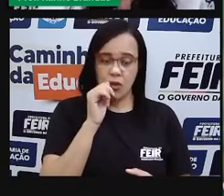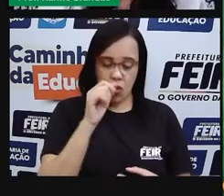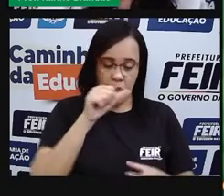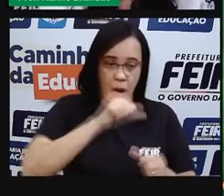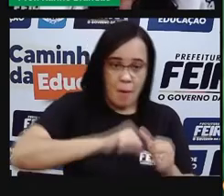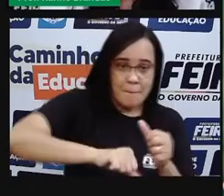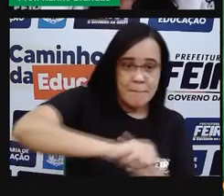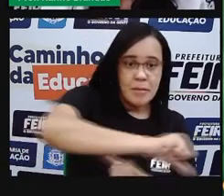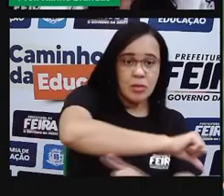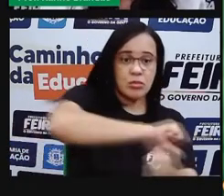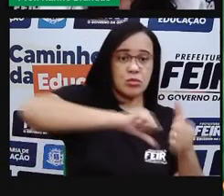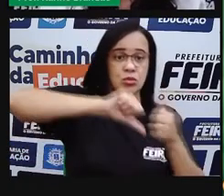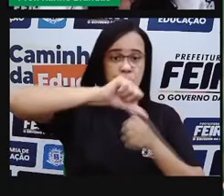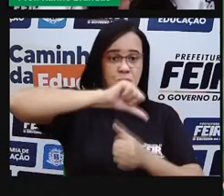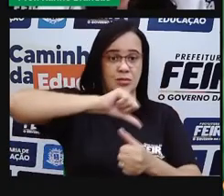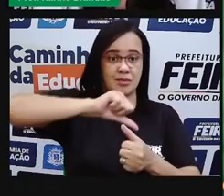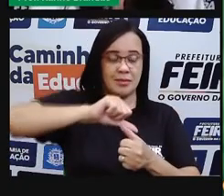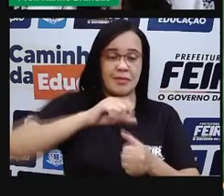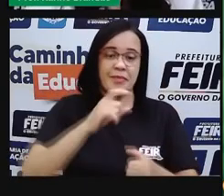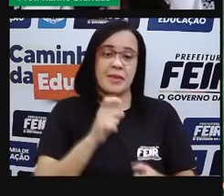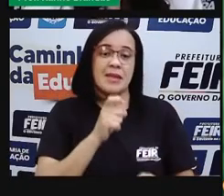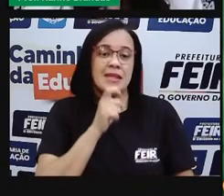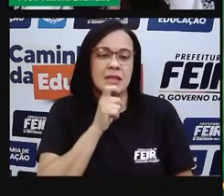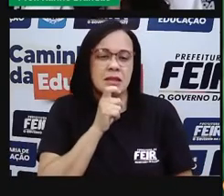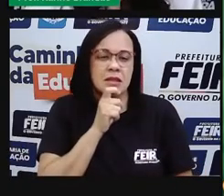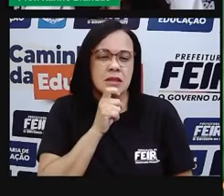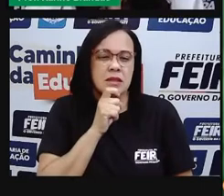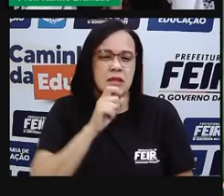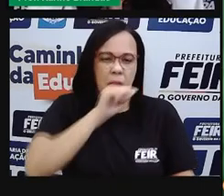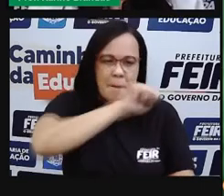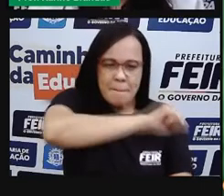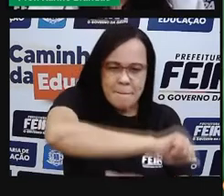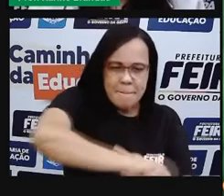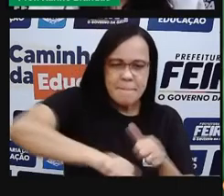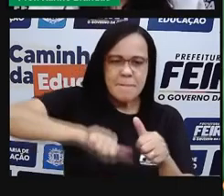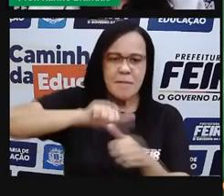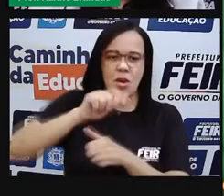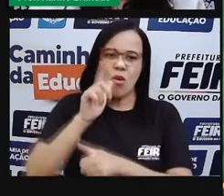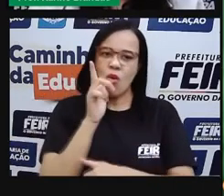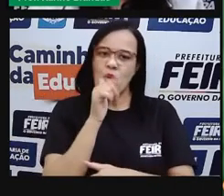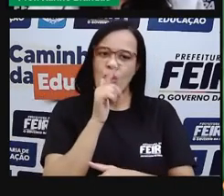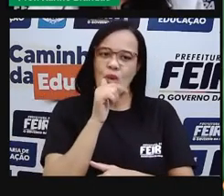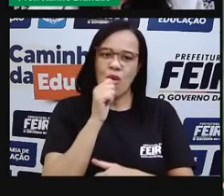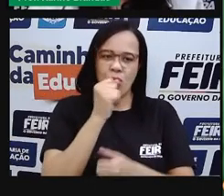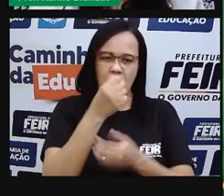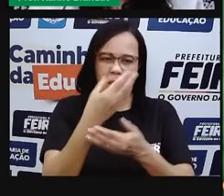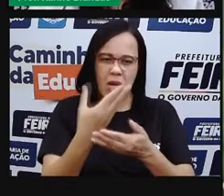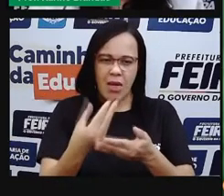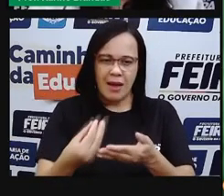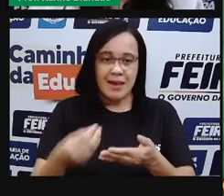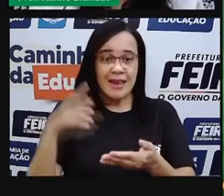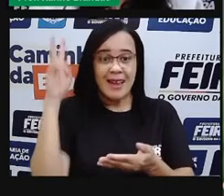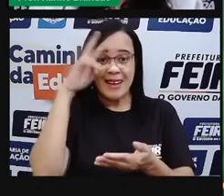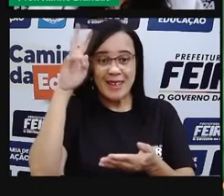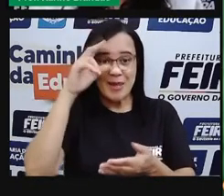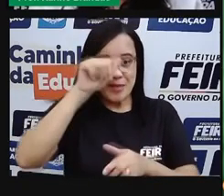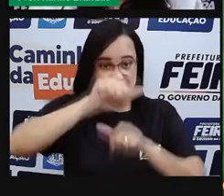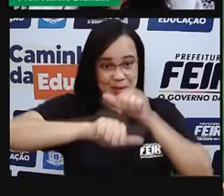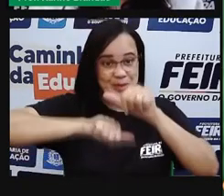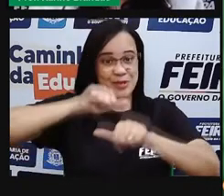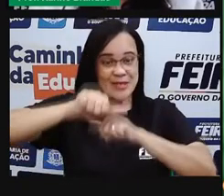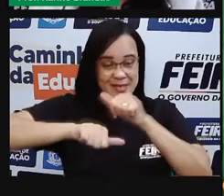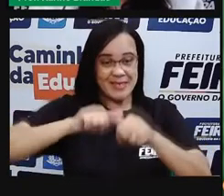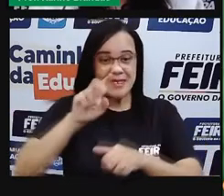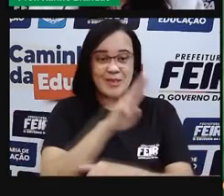sólido, do estado de gelo, para o estado de líquido, Lembra qual é nome dessa mudança? Fusão.